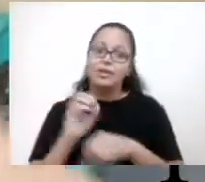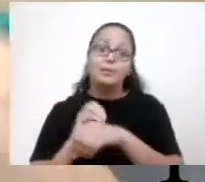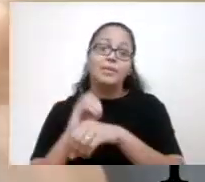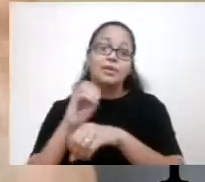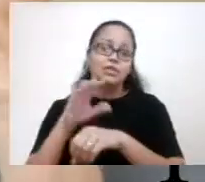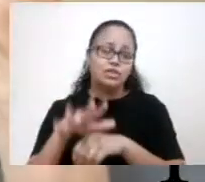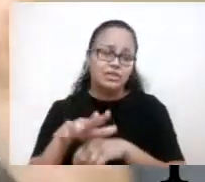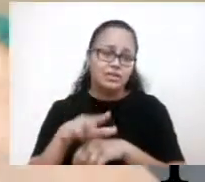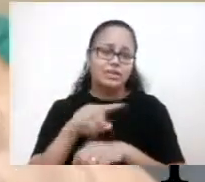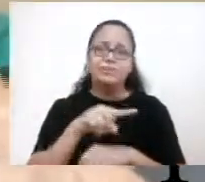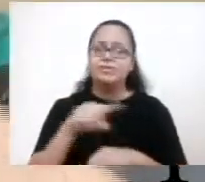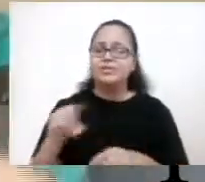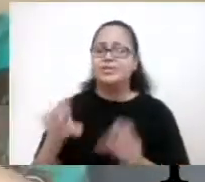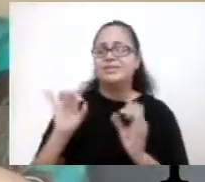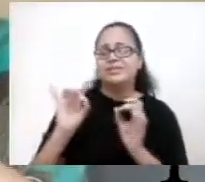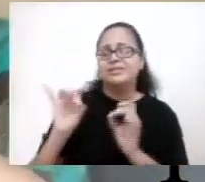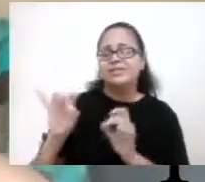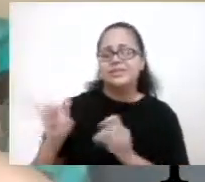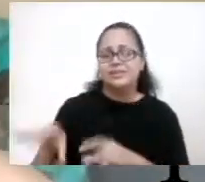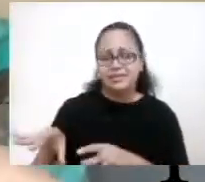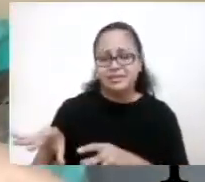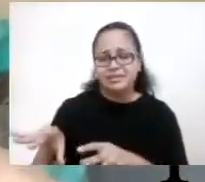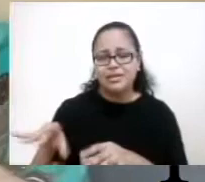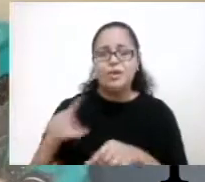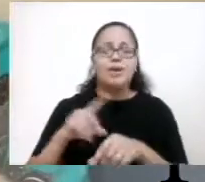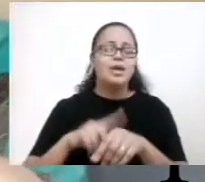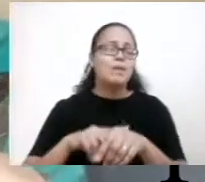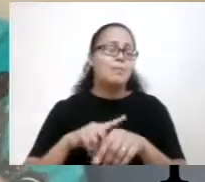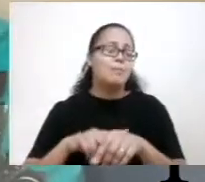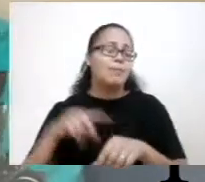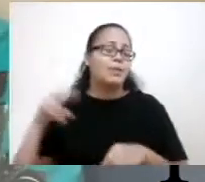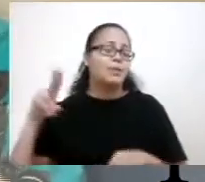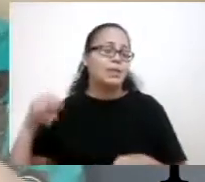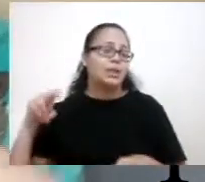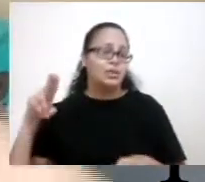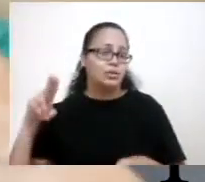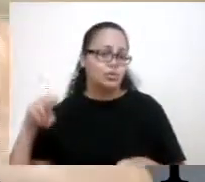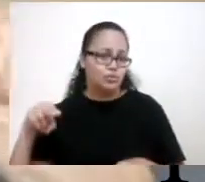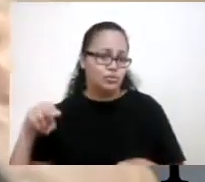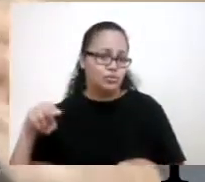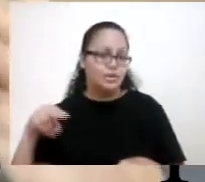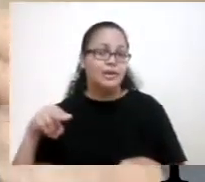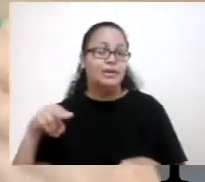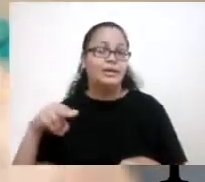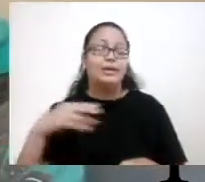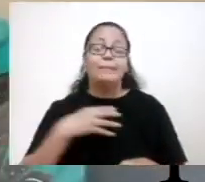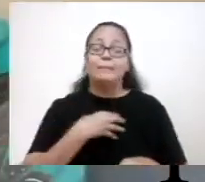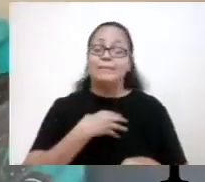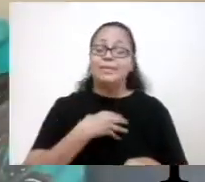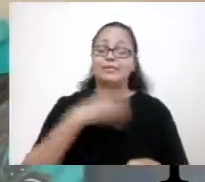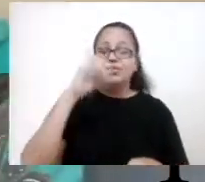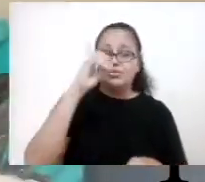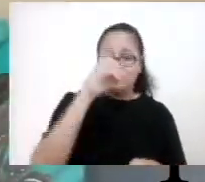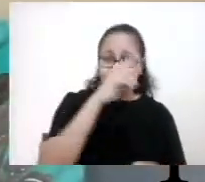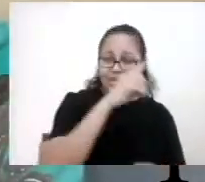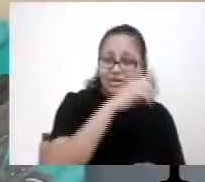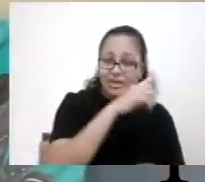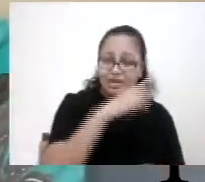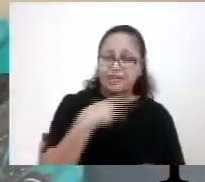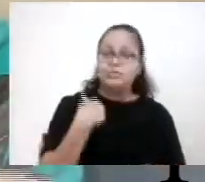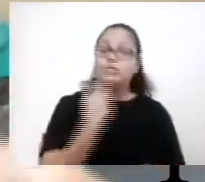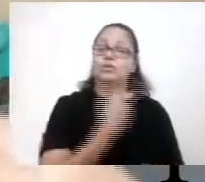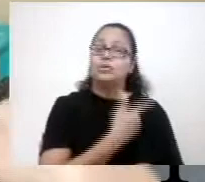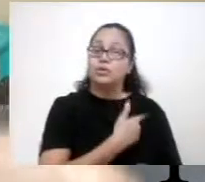vocês não desistam em momento algum, mesmo com as dificuldades que nós sabemos